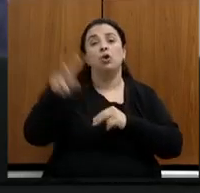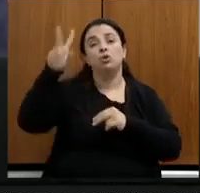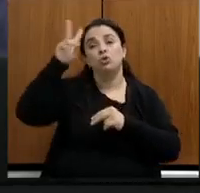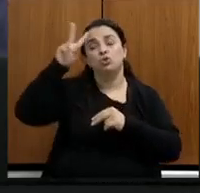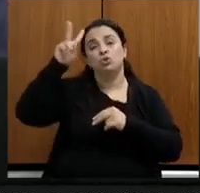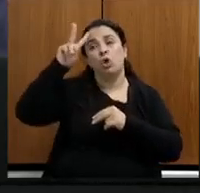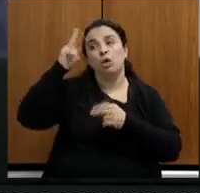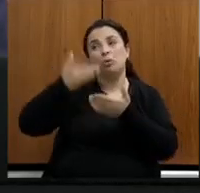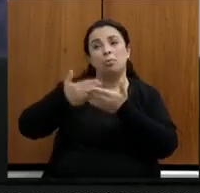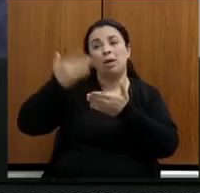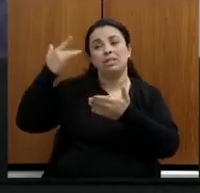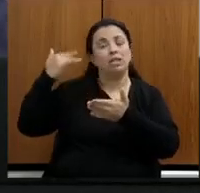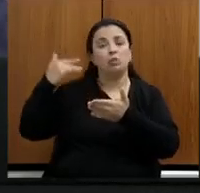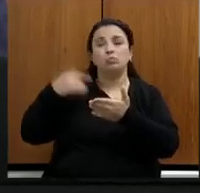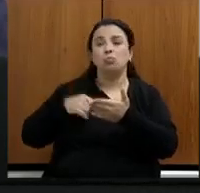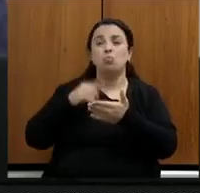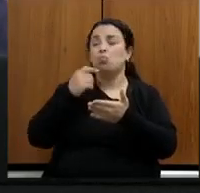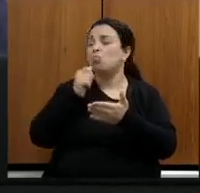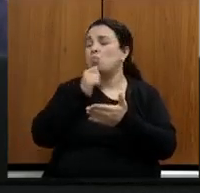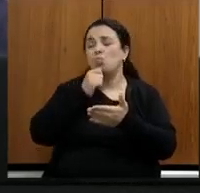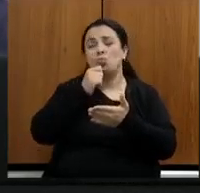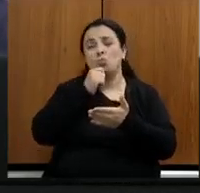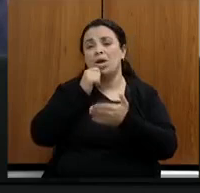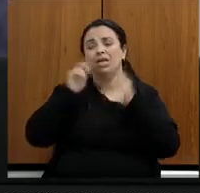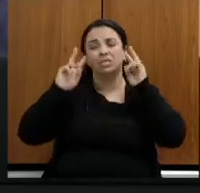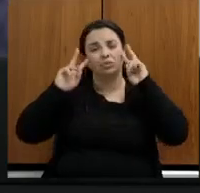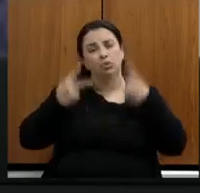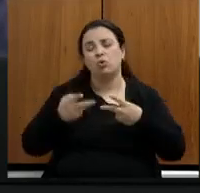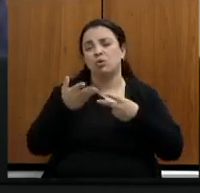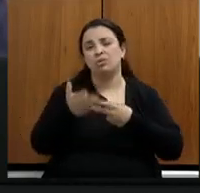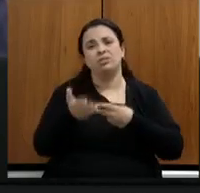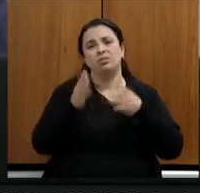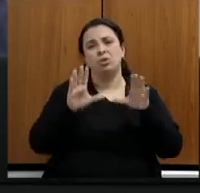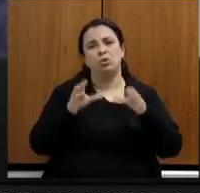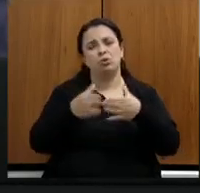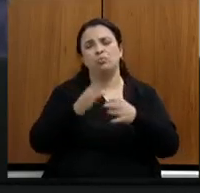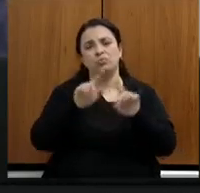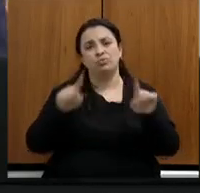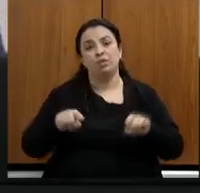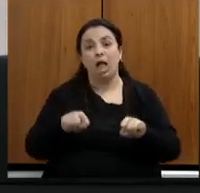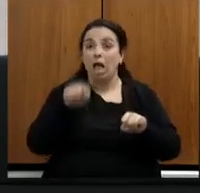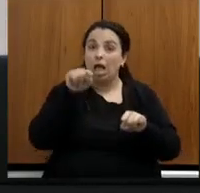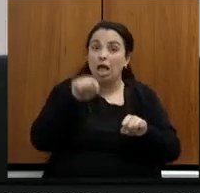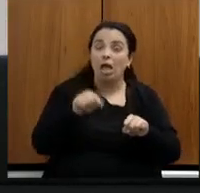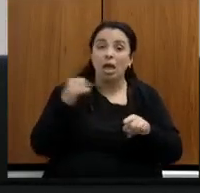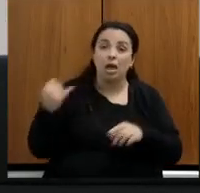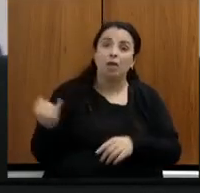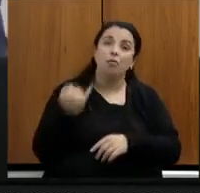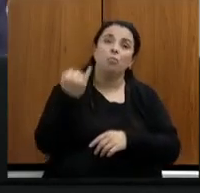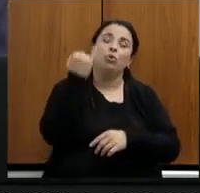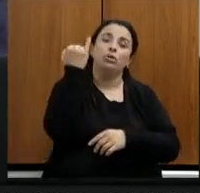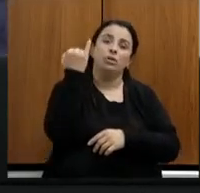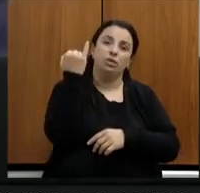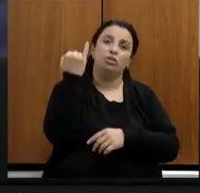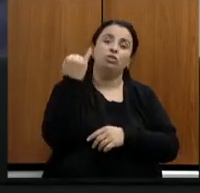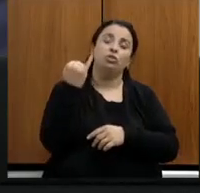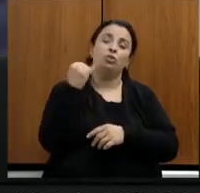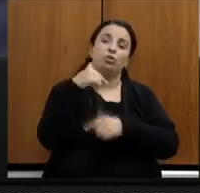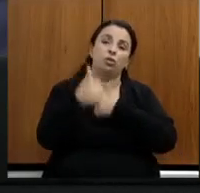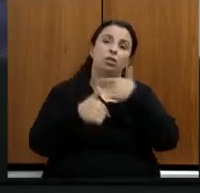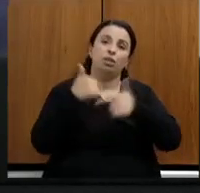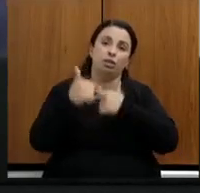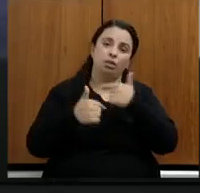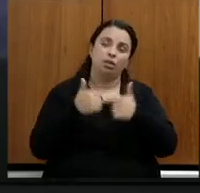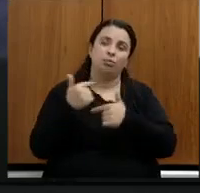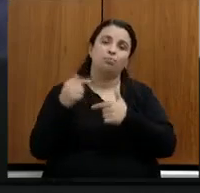de reconhecimento dos servidores do meio ambiente uma carreira tão importante eu falo imprescindível para o trabalho de todo o